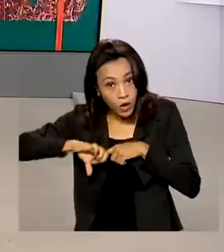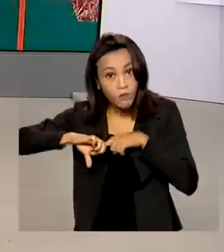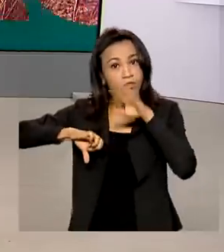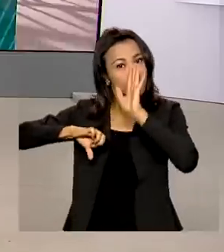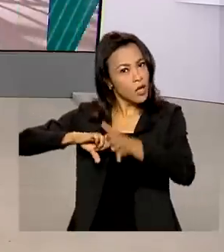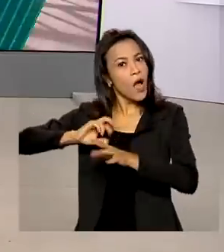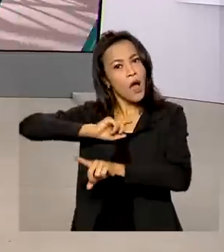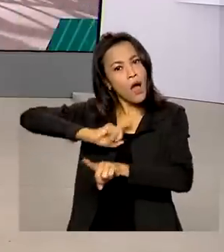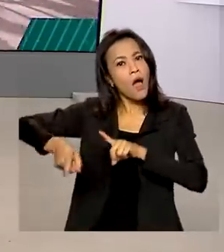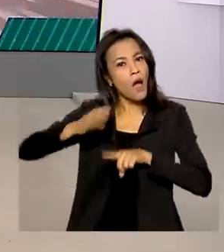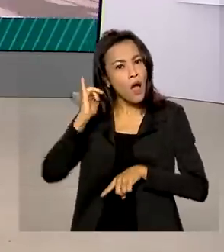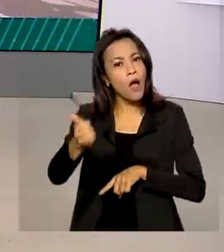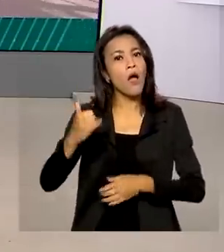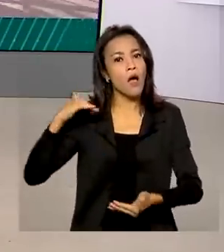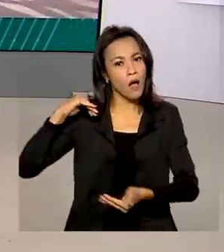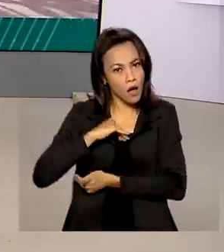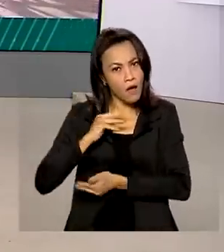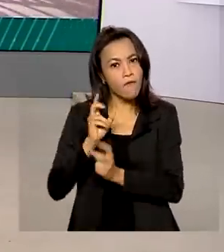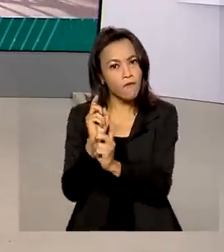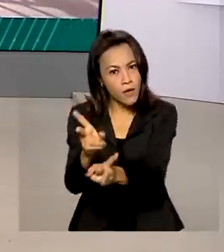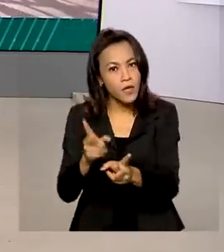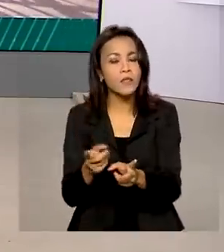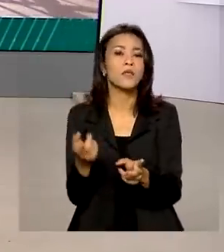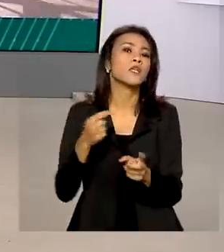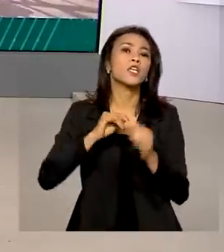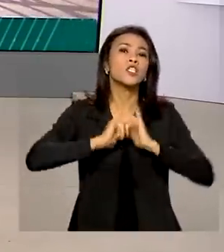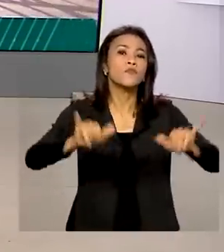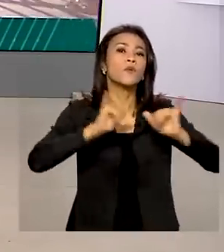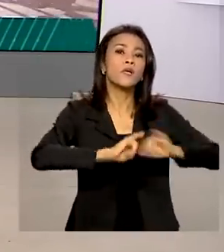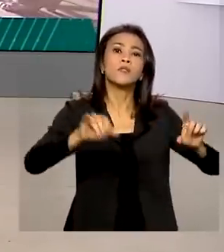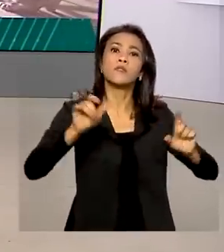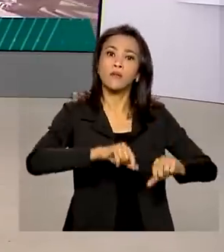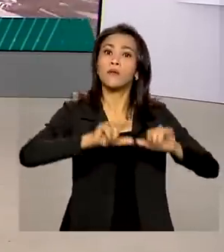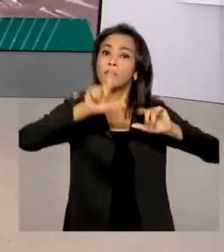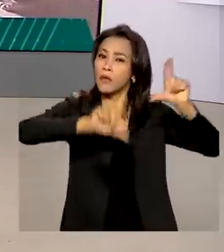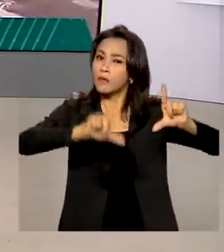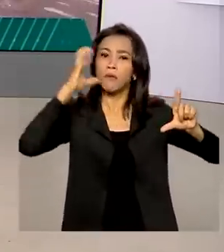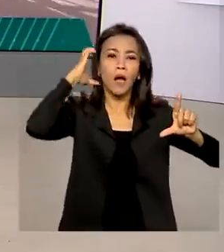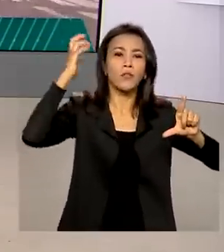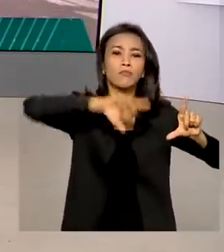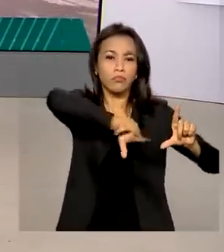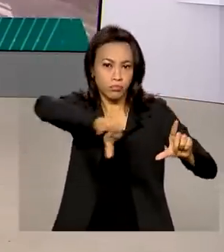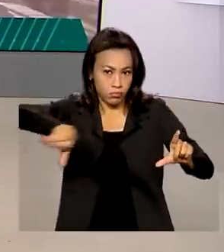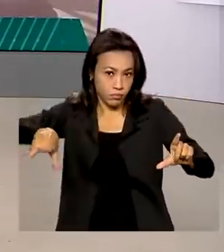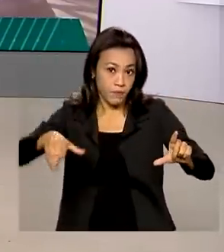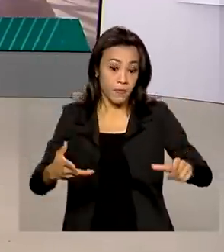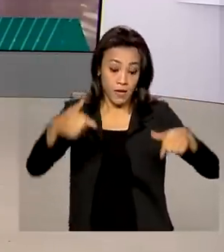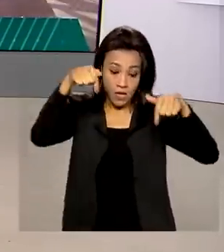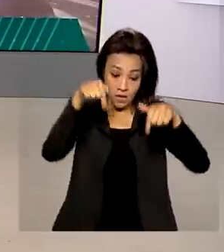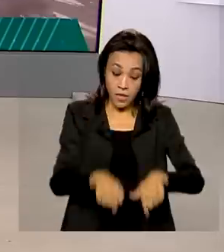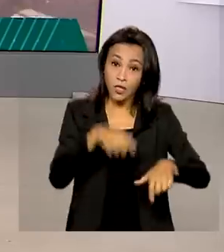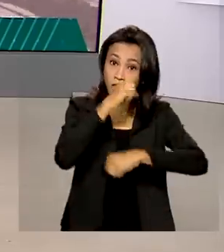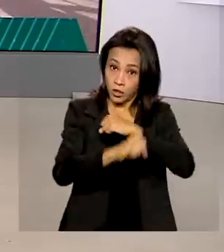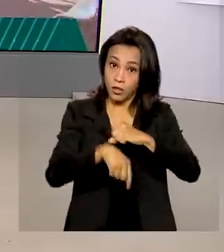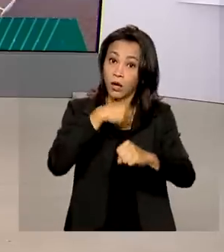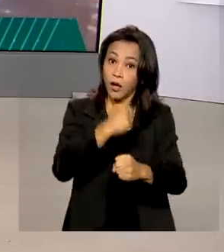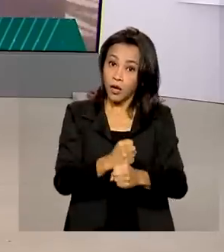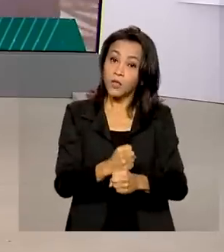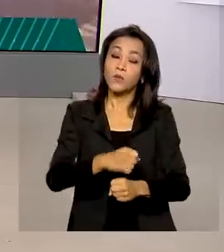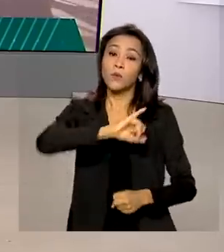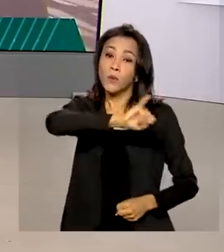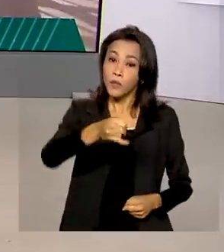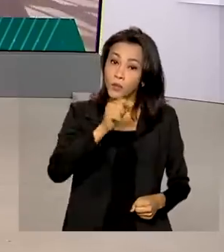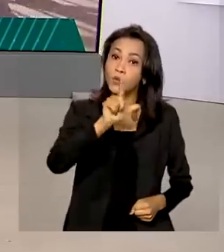comercialização, importação e a propaganda de cigarros eletrônicos. Em julho deste ano, a agência